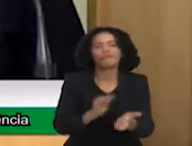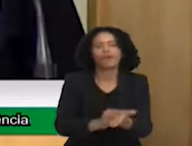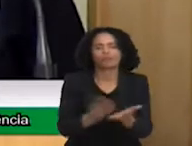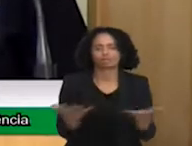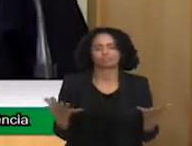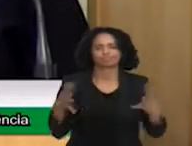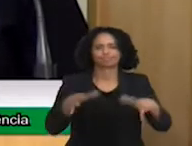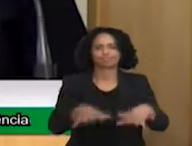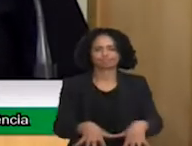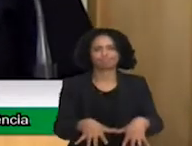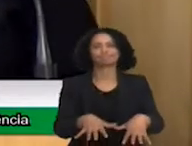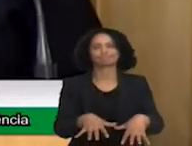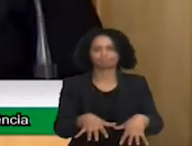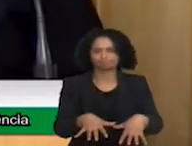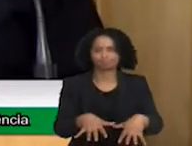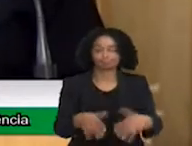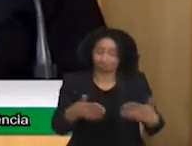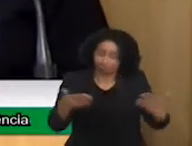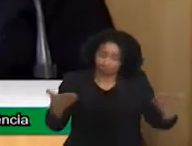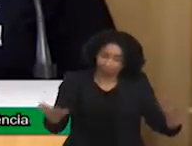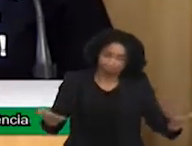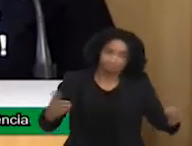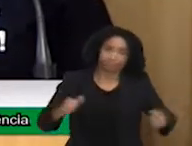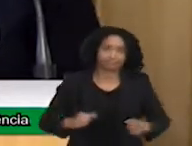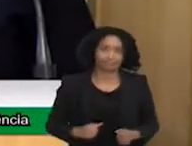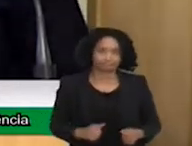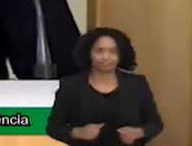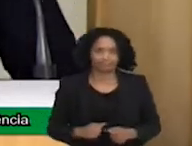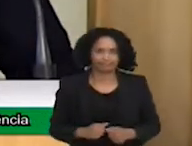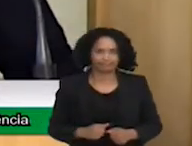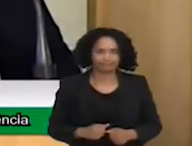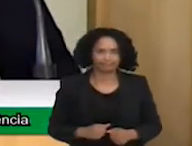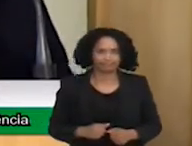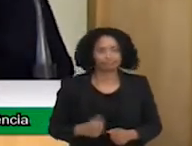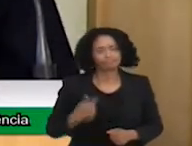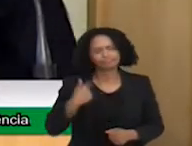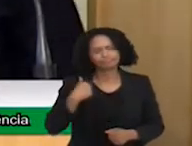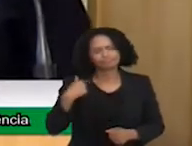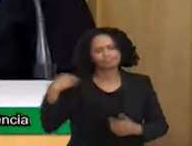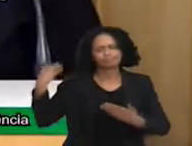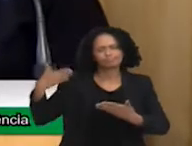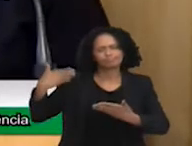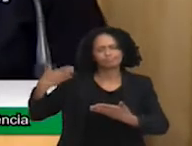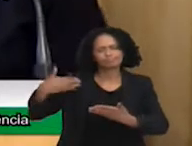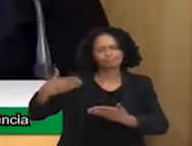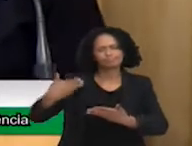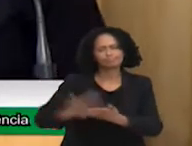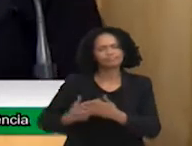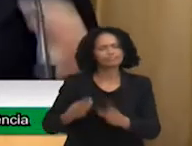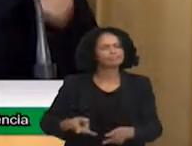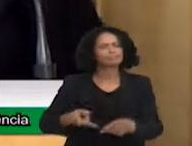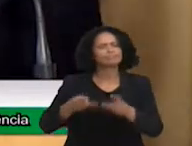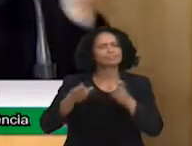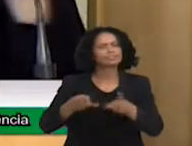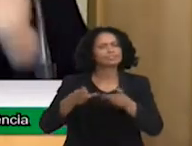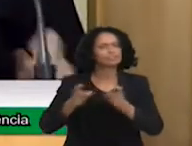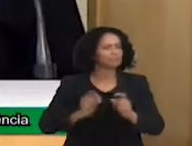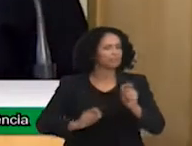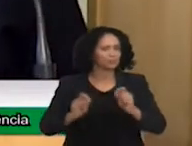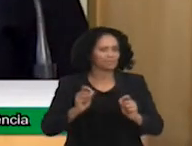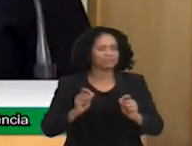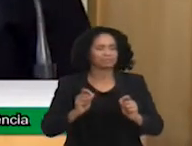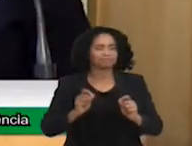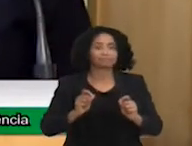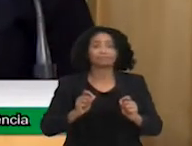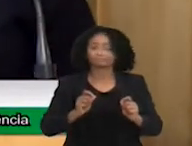nossa evolução. E, ultimamente, eu venho vendo que esse sistema social, que criou aí